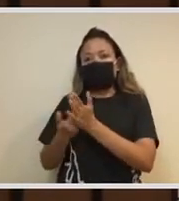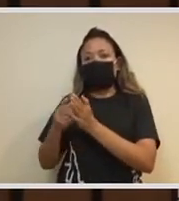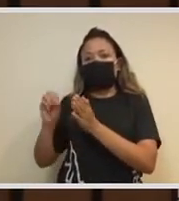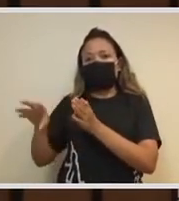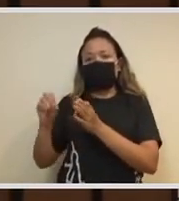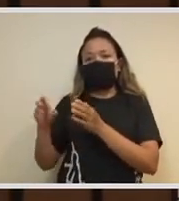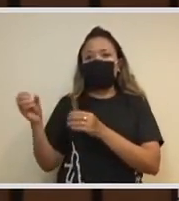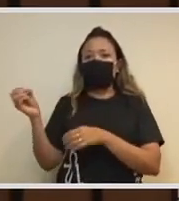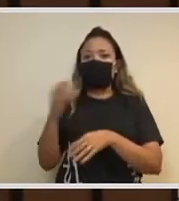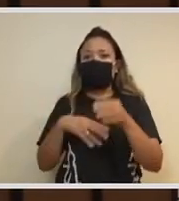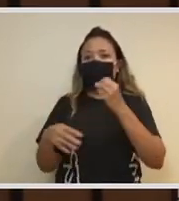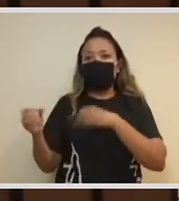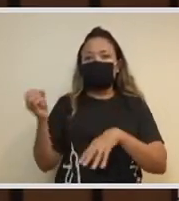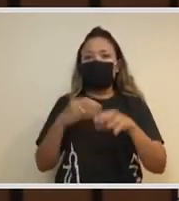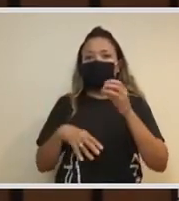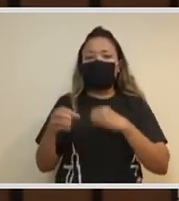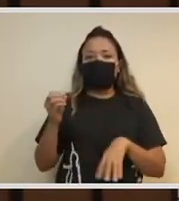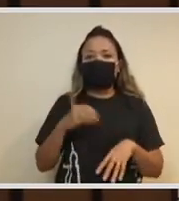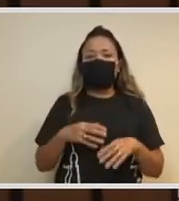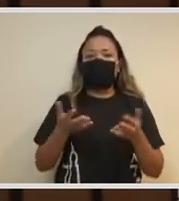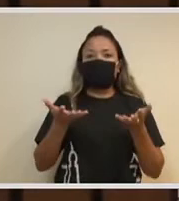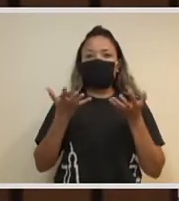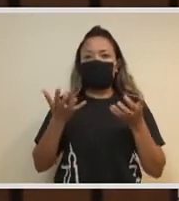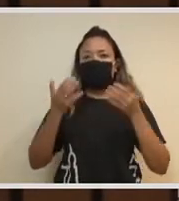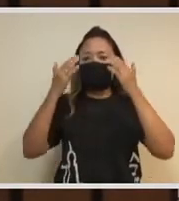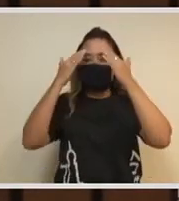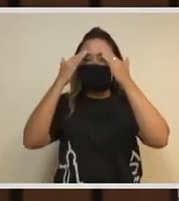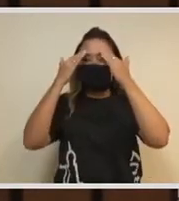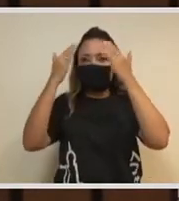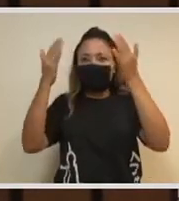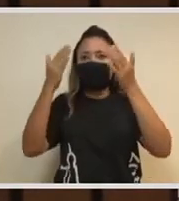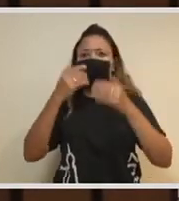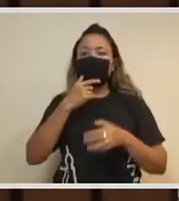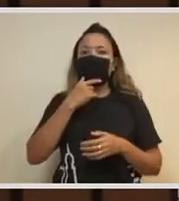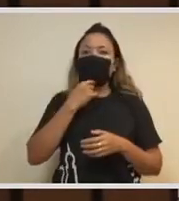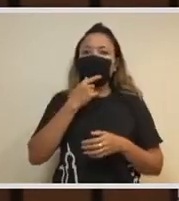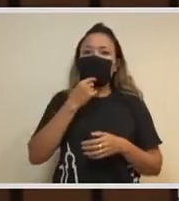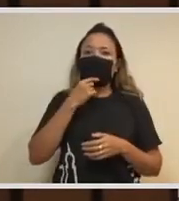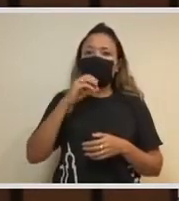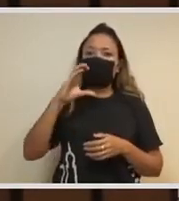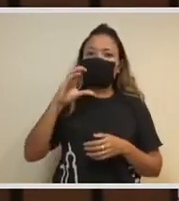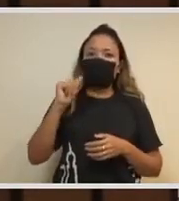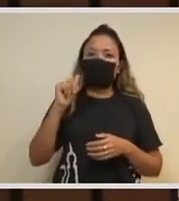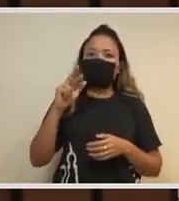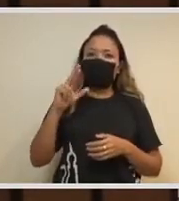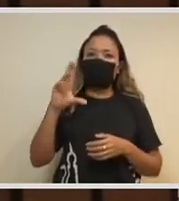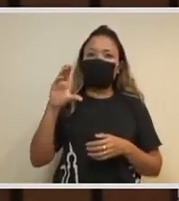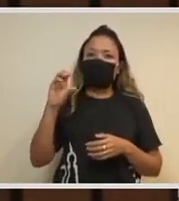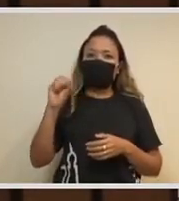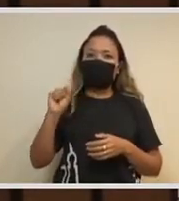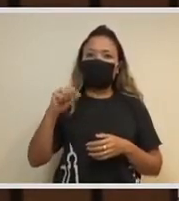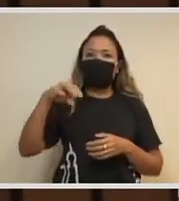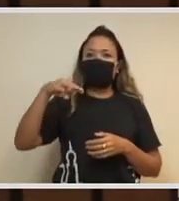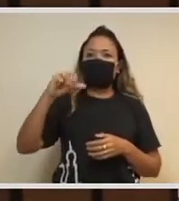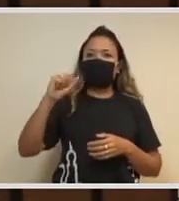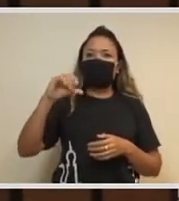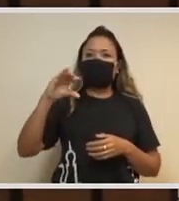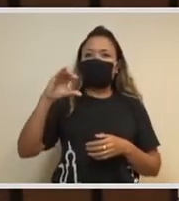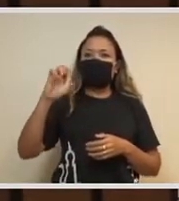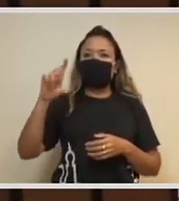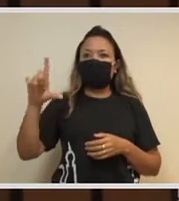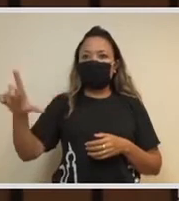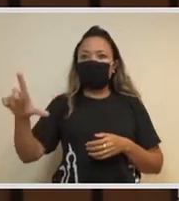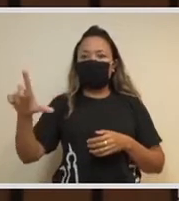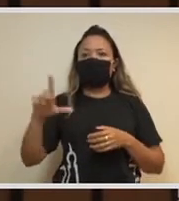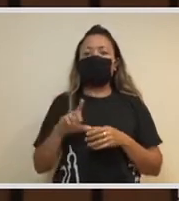da inovação. Então, quero aqui agradecer ao nosso querido Carlos Maciel, Cacá, e